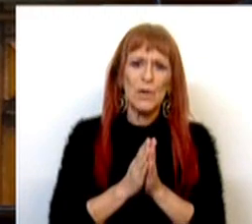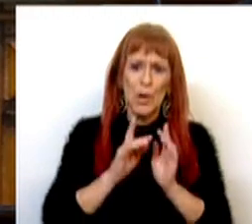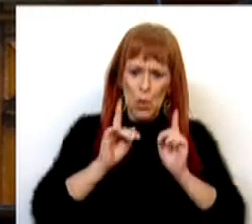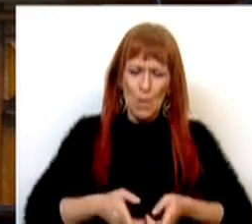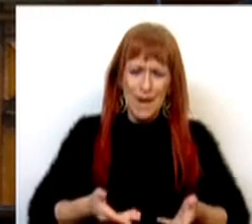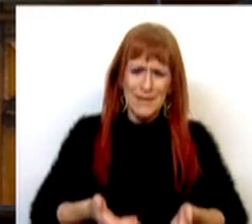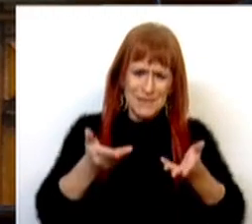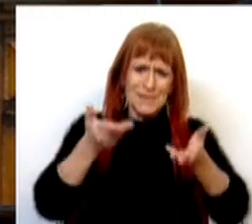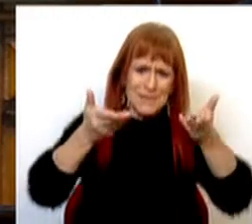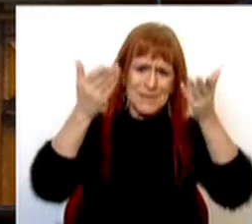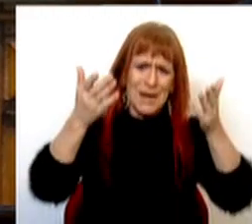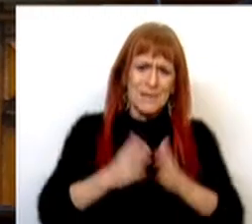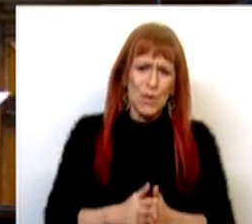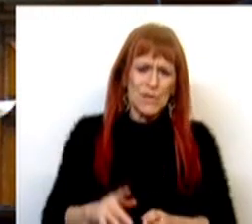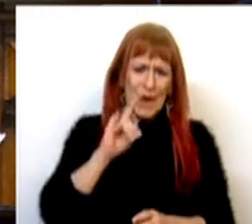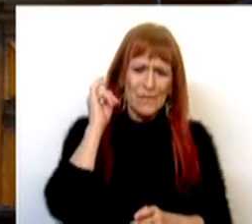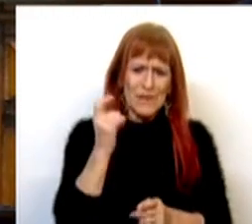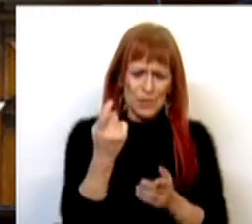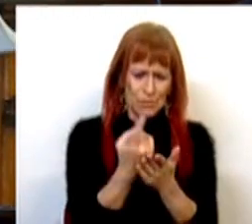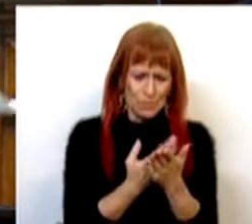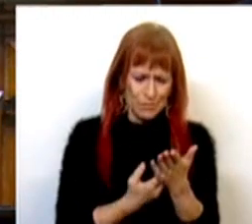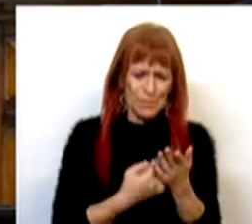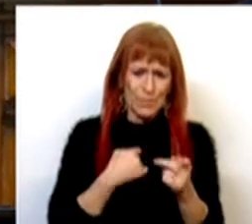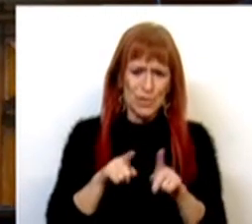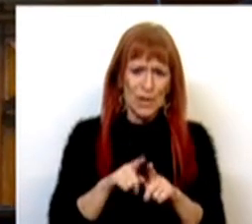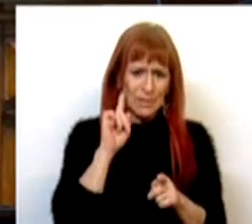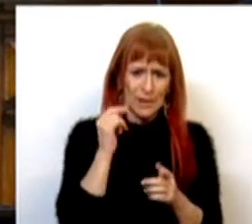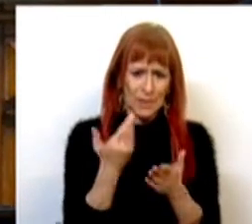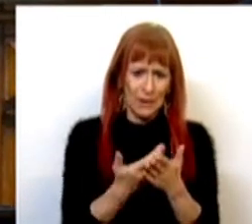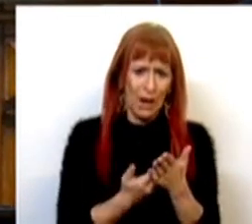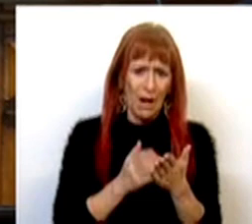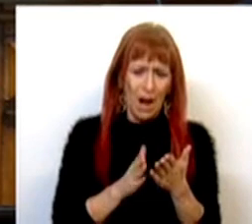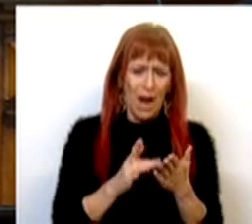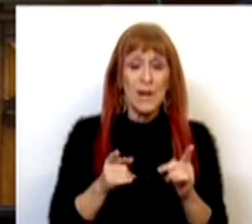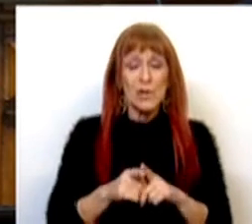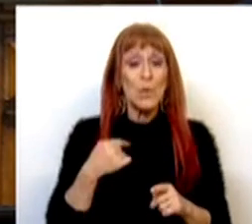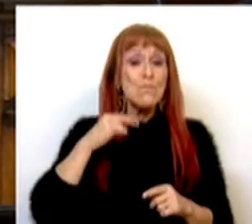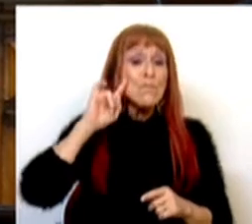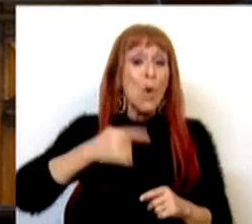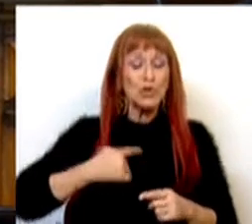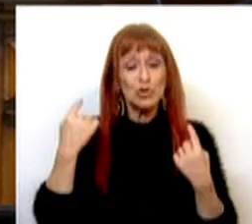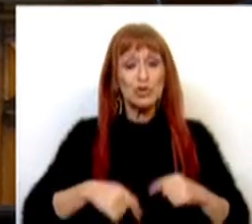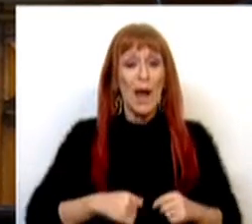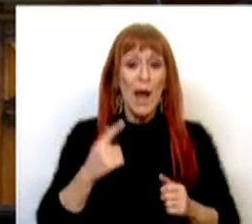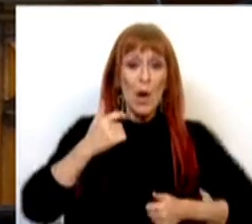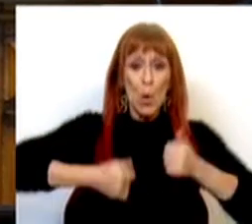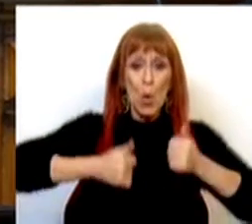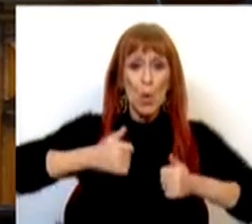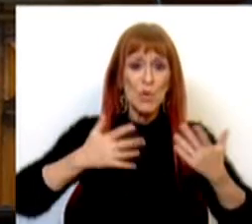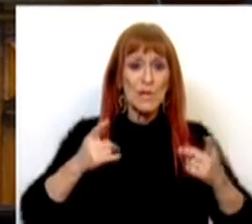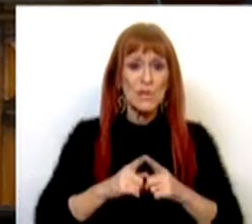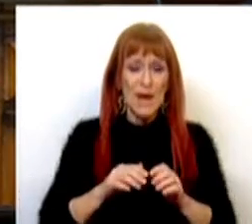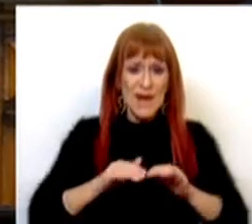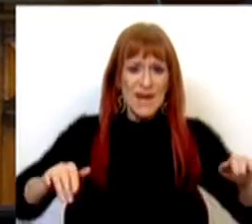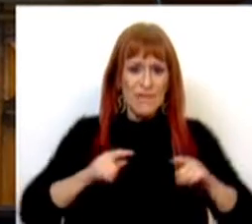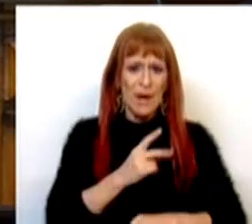iniciasse essa revisão, porque ela já está datada. E também temos conhecimento que já existe um concurso para,